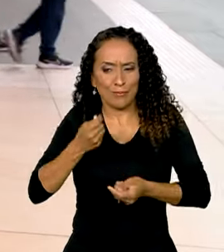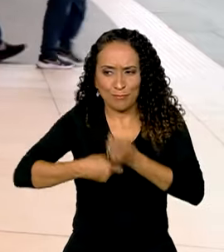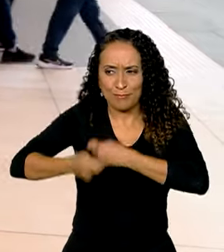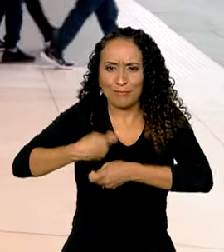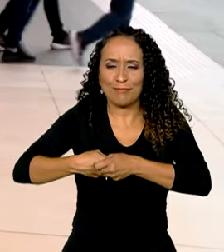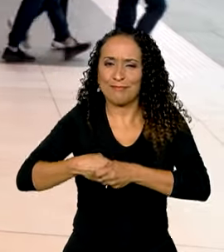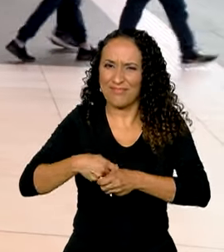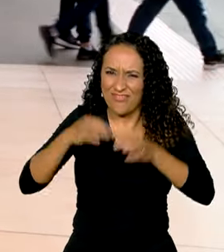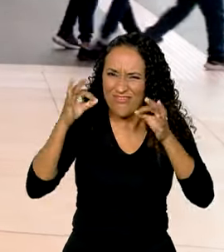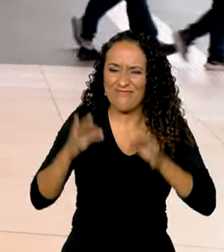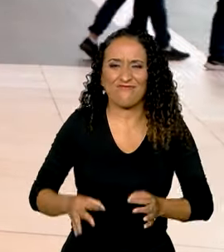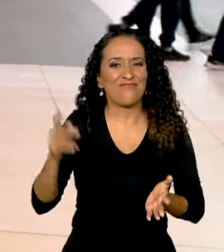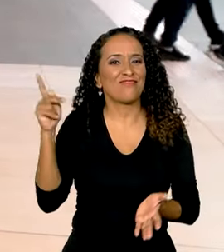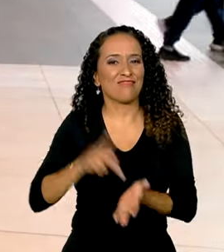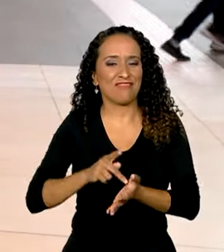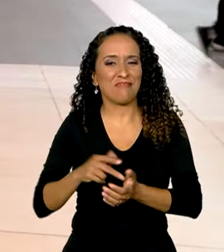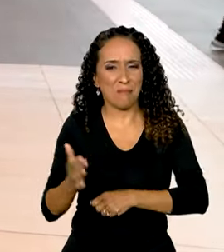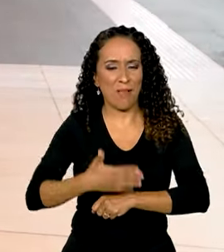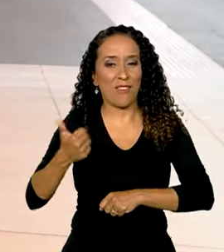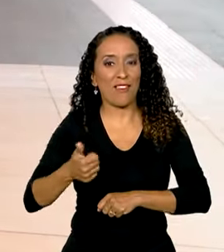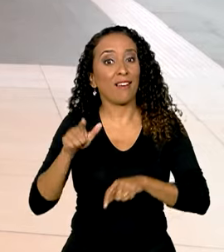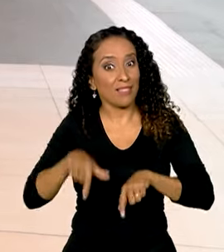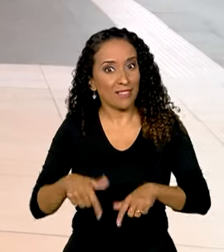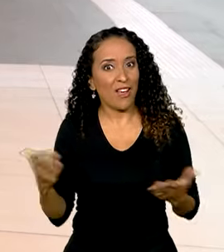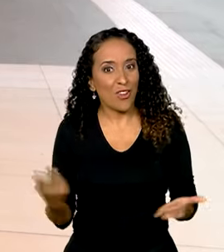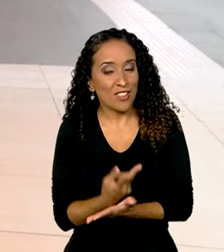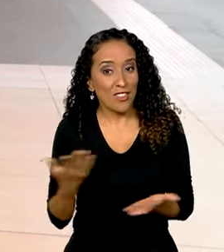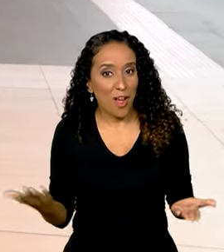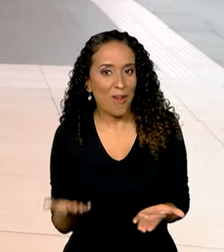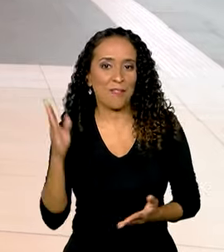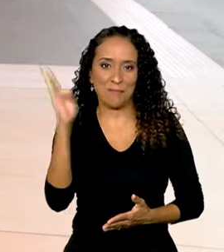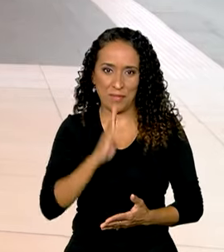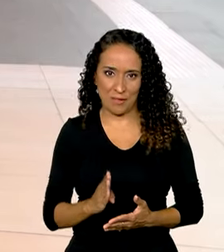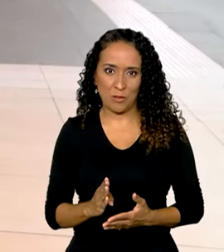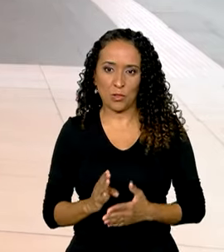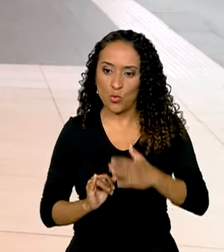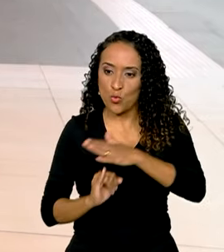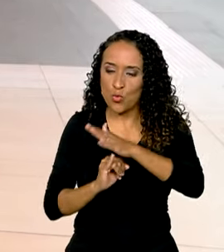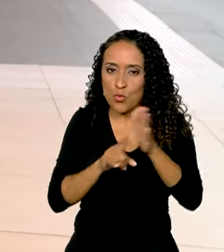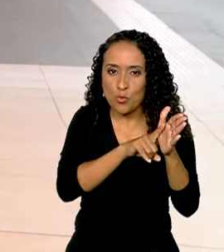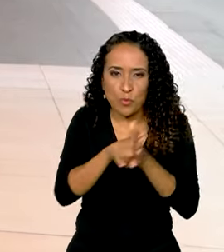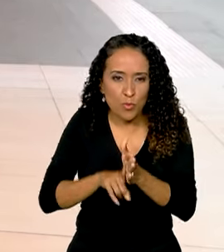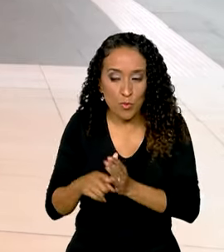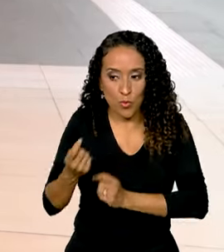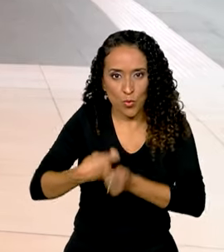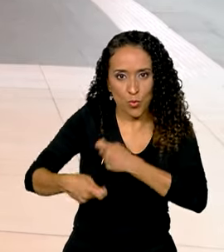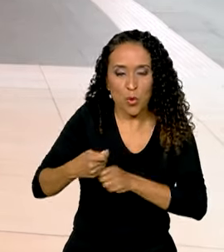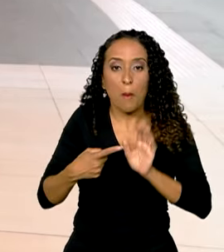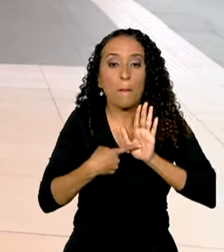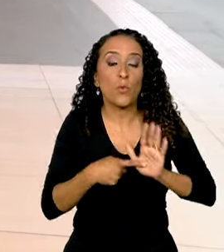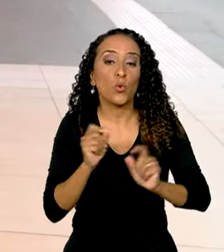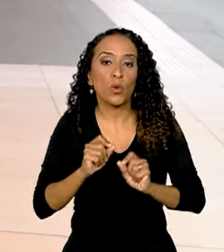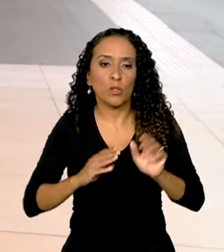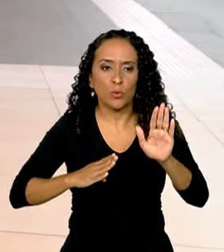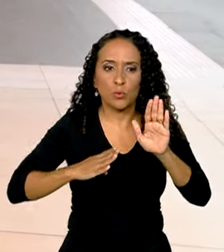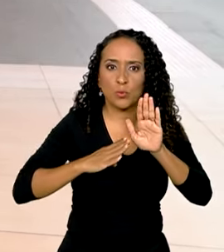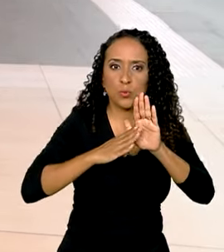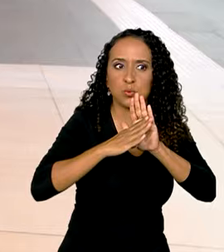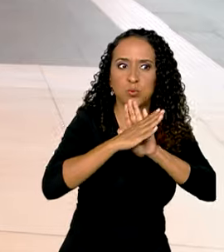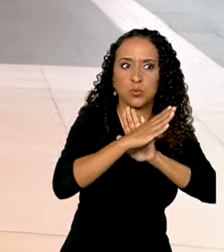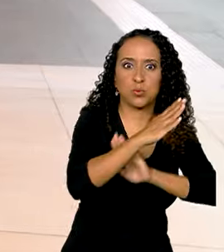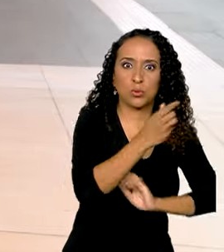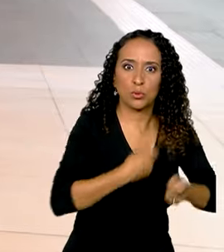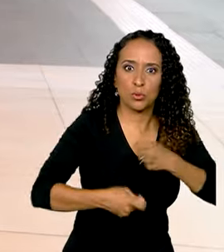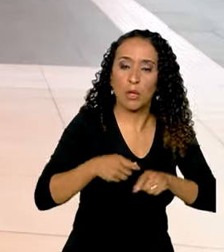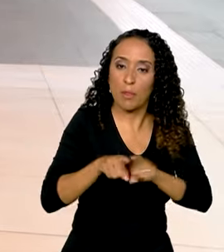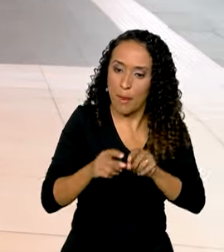verdade melhorando. E é isso que está acontecendo agora no Brasil. Os institutos de pesquisa econômica mostram que o crescimento na economia